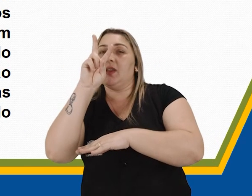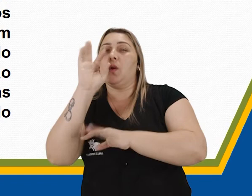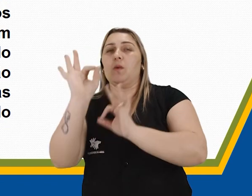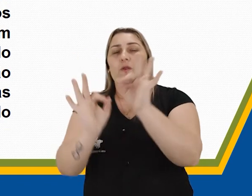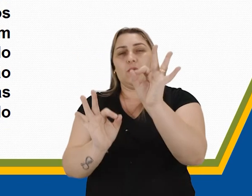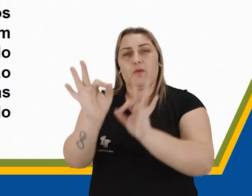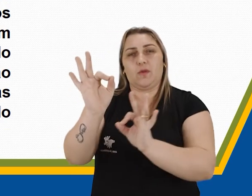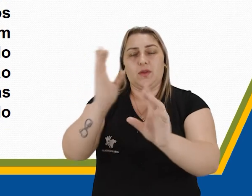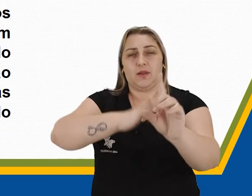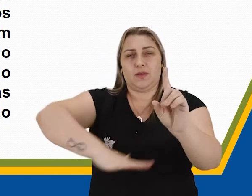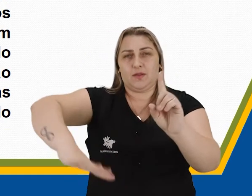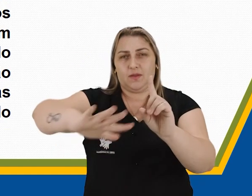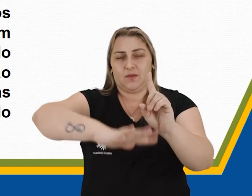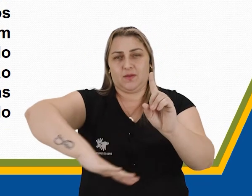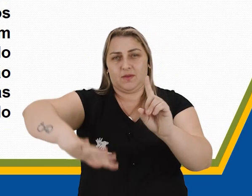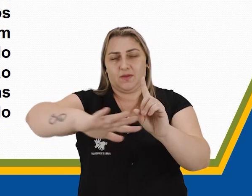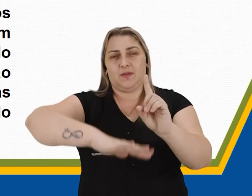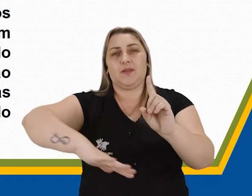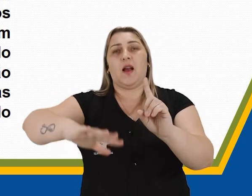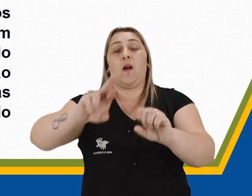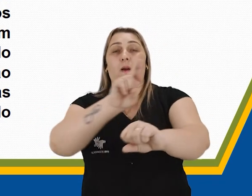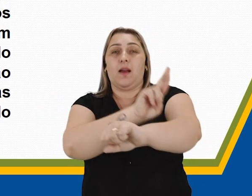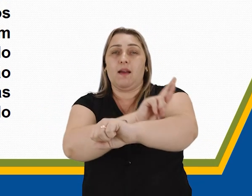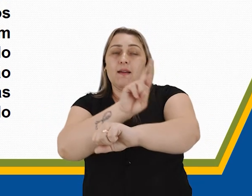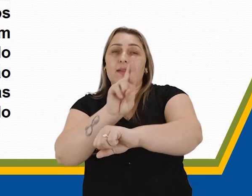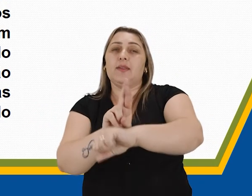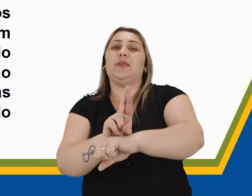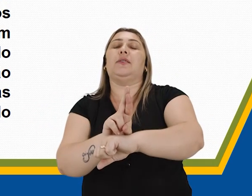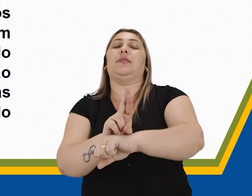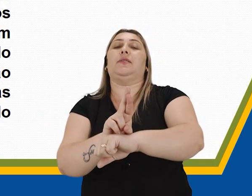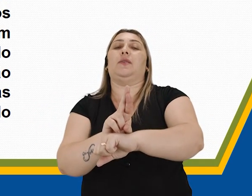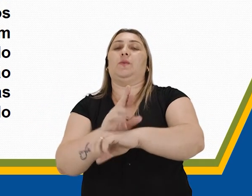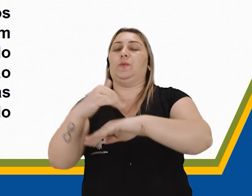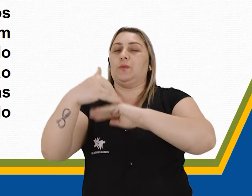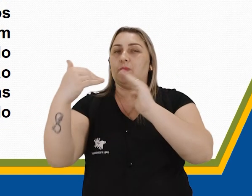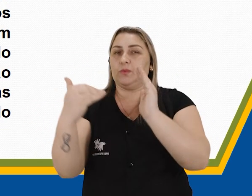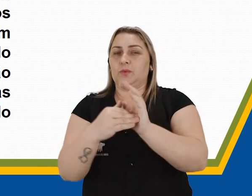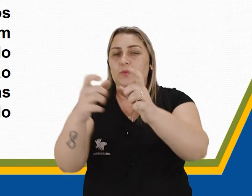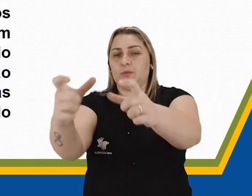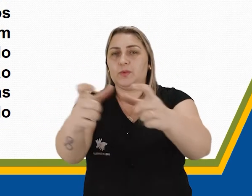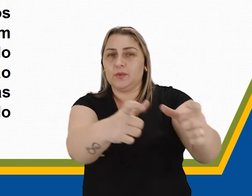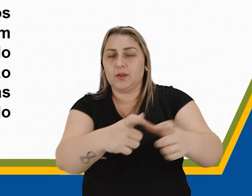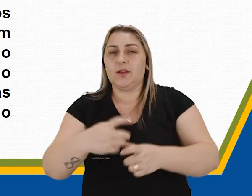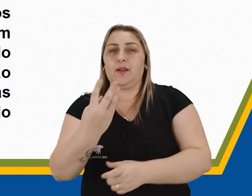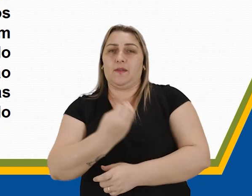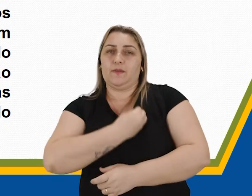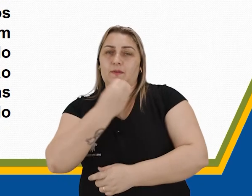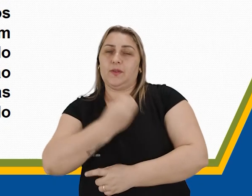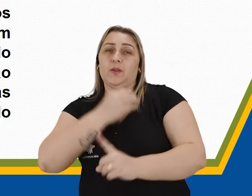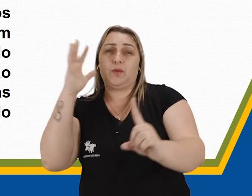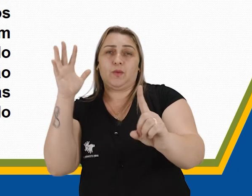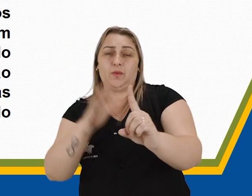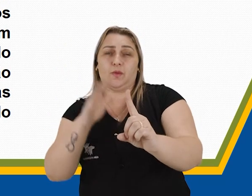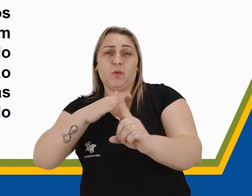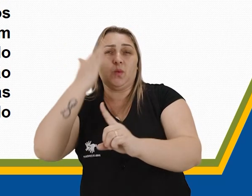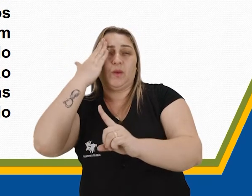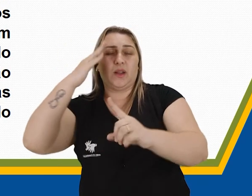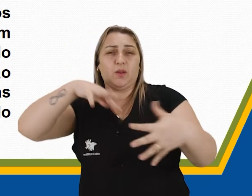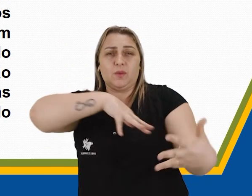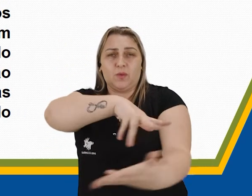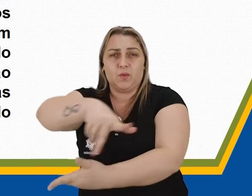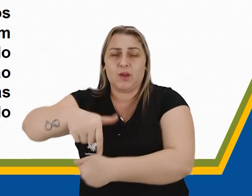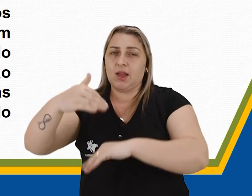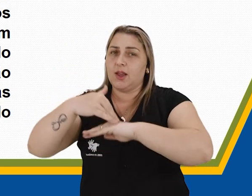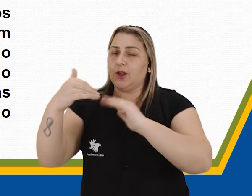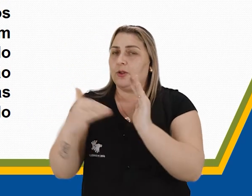organização social intricada, com a religião permeando todos os setores da vida, influindo na interpretação do universo e